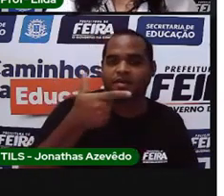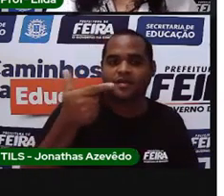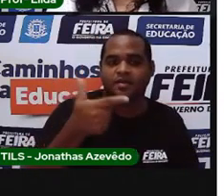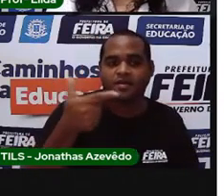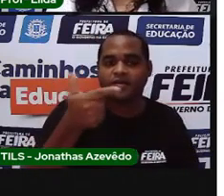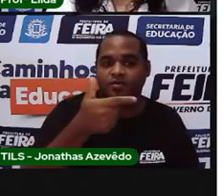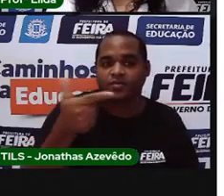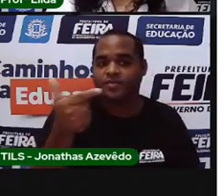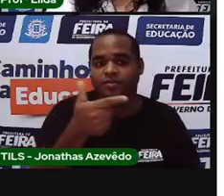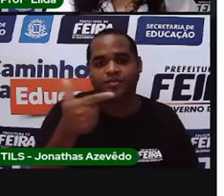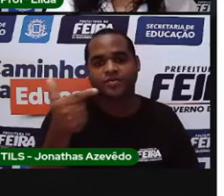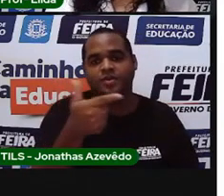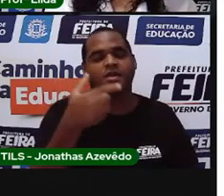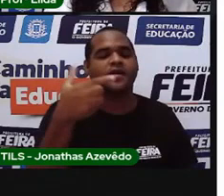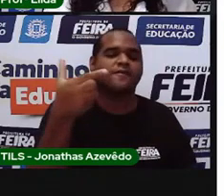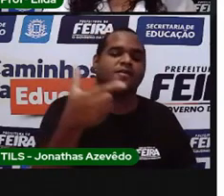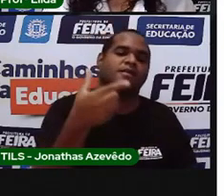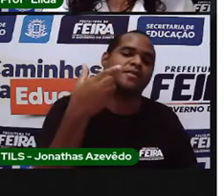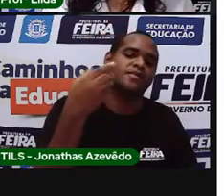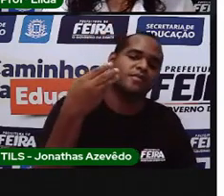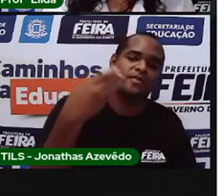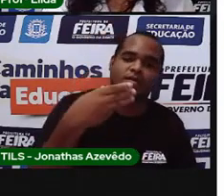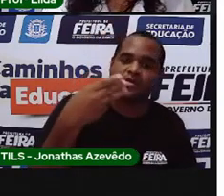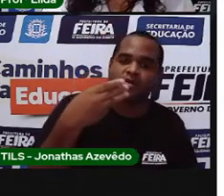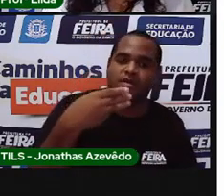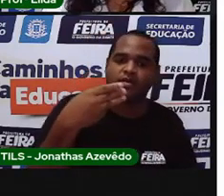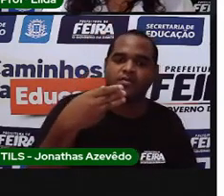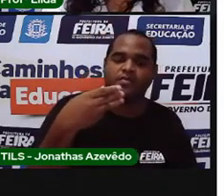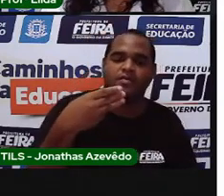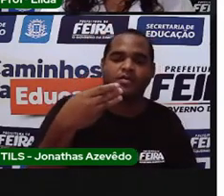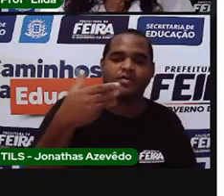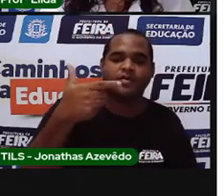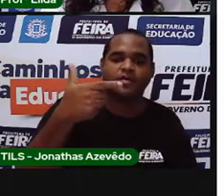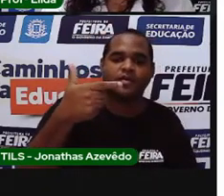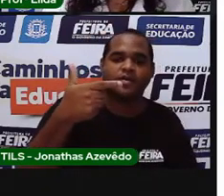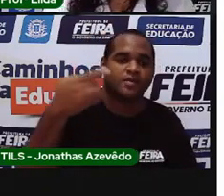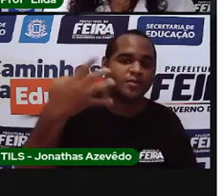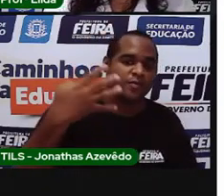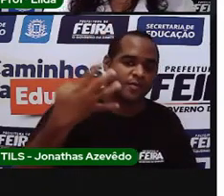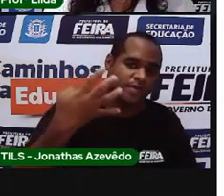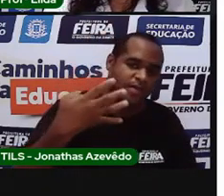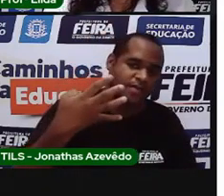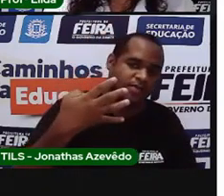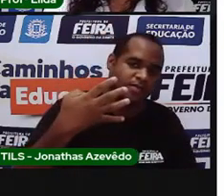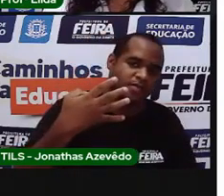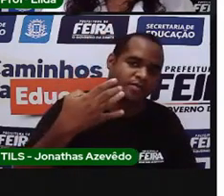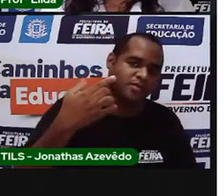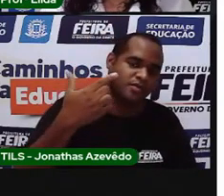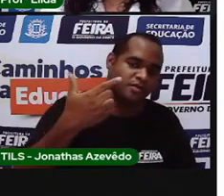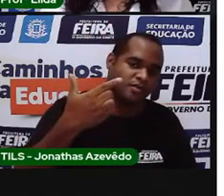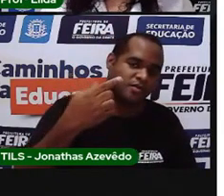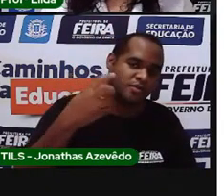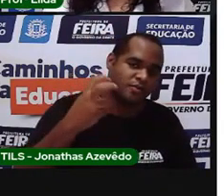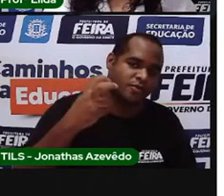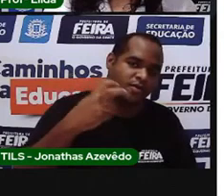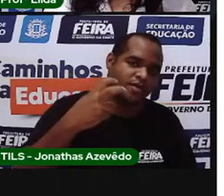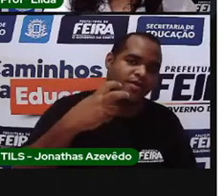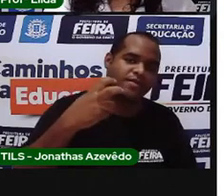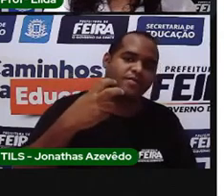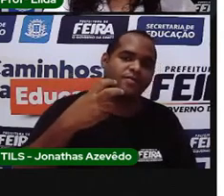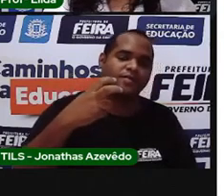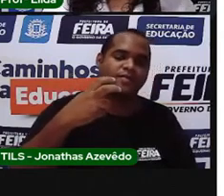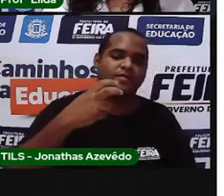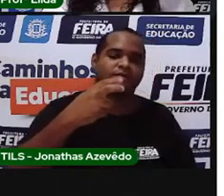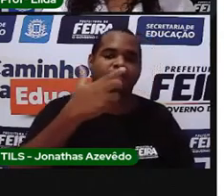vigésimo segundo, vigésimo terceiro, vigésimo quarto, vigésimo